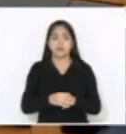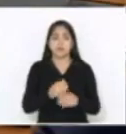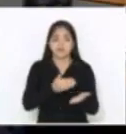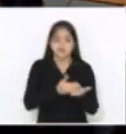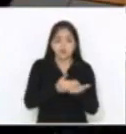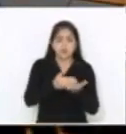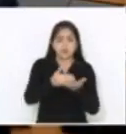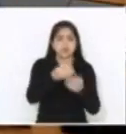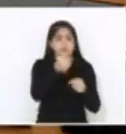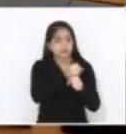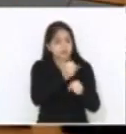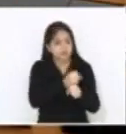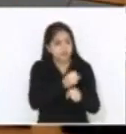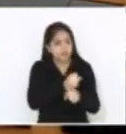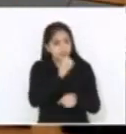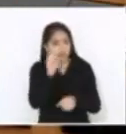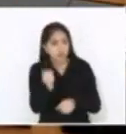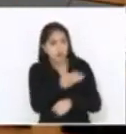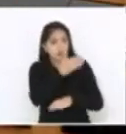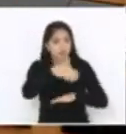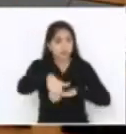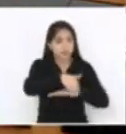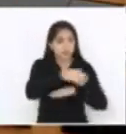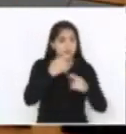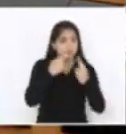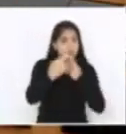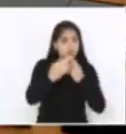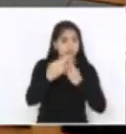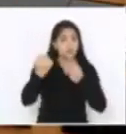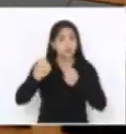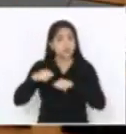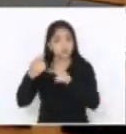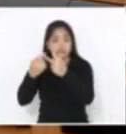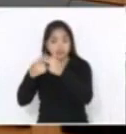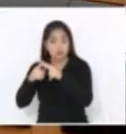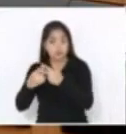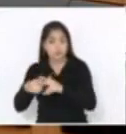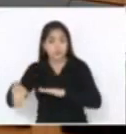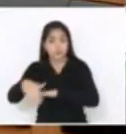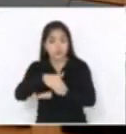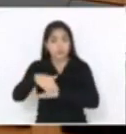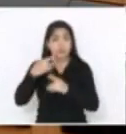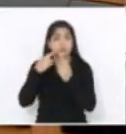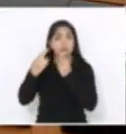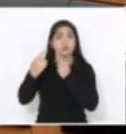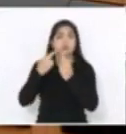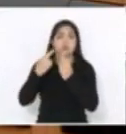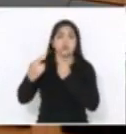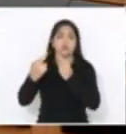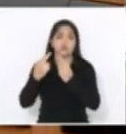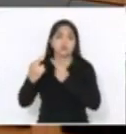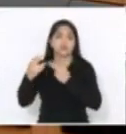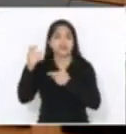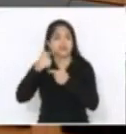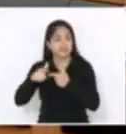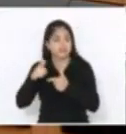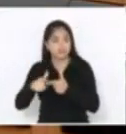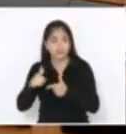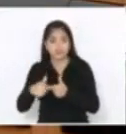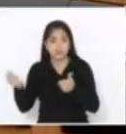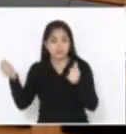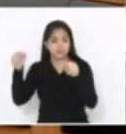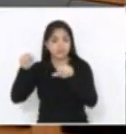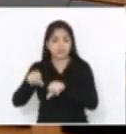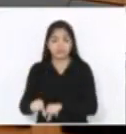rodovias, precisamos recuperar aquelas rodovias que estão em situação, algumas em situação